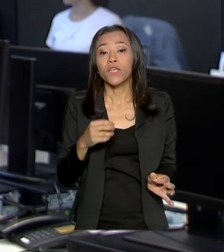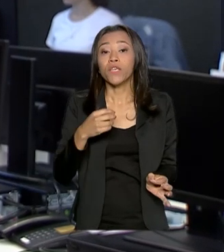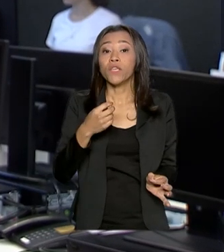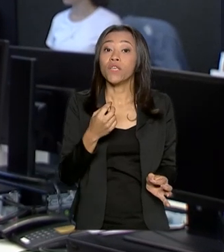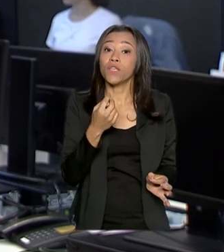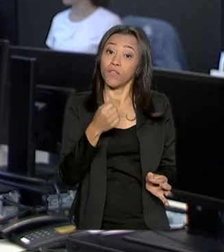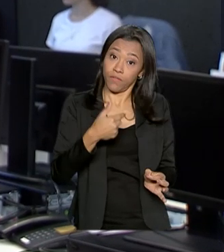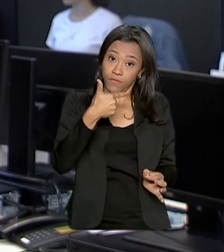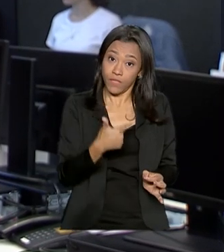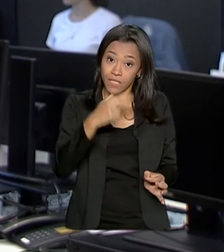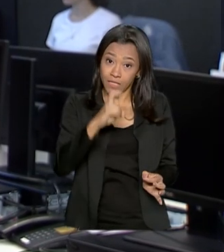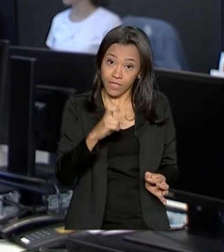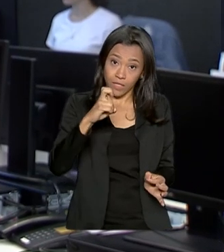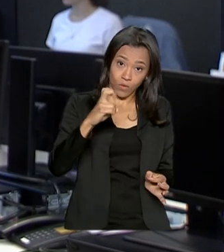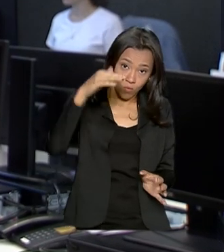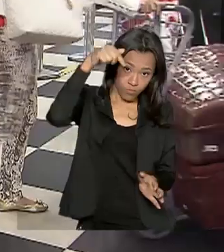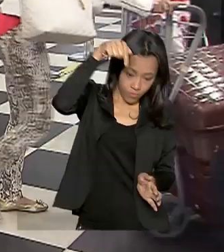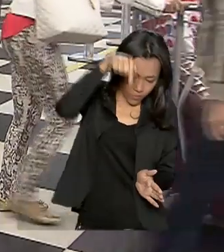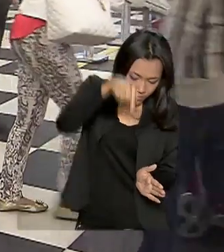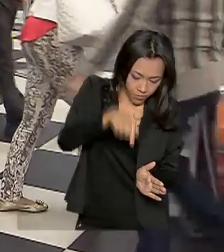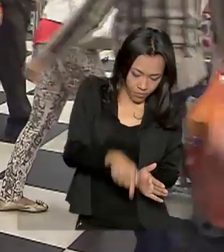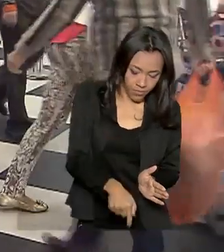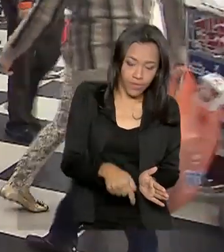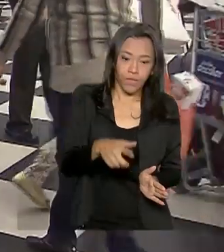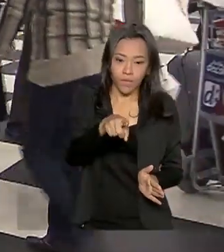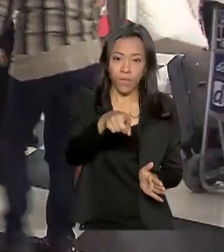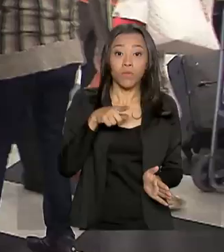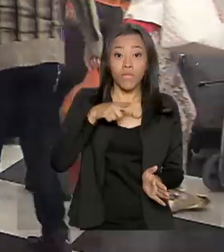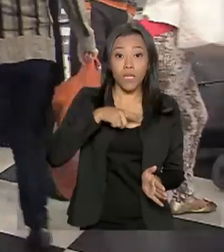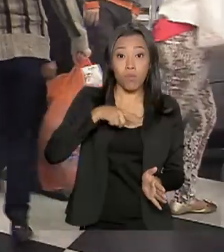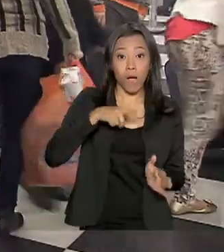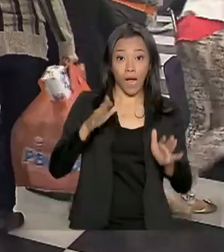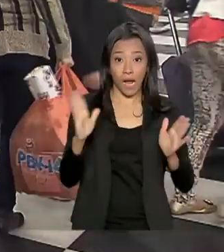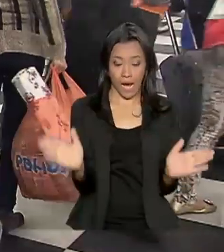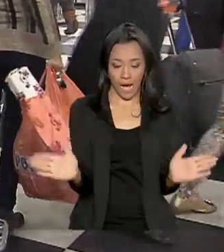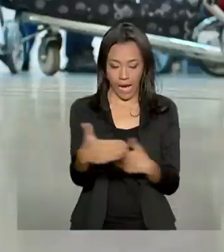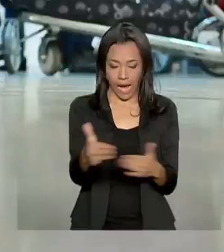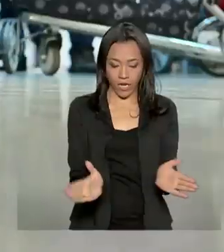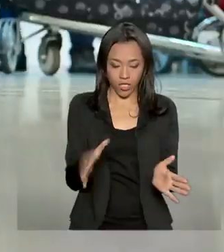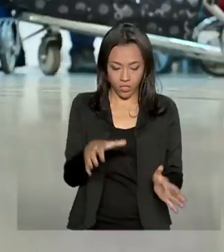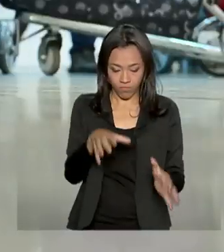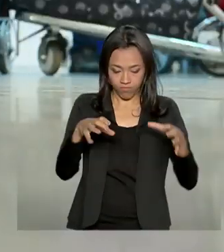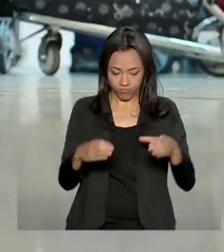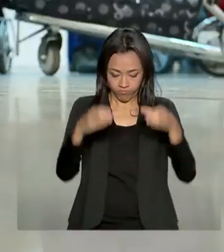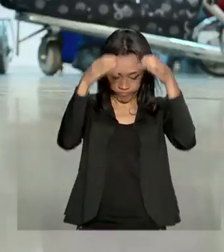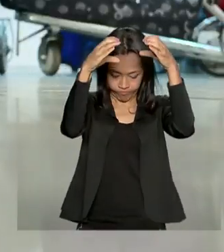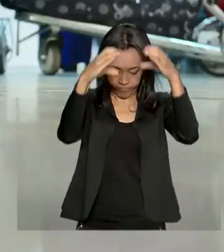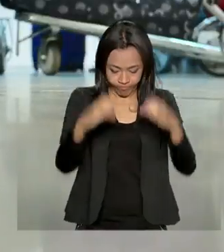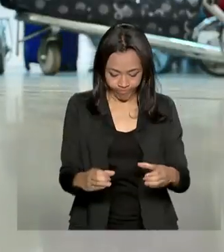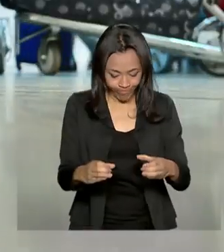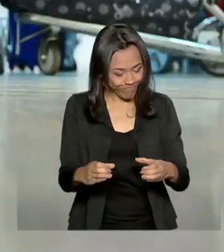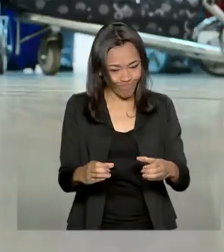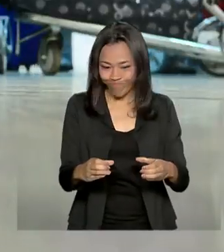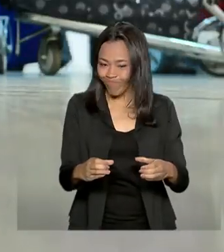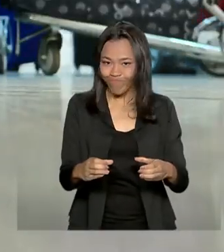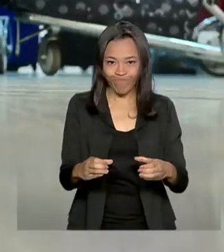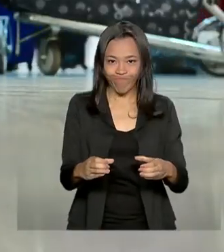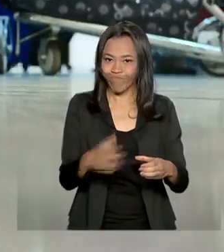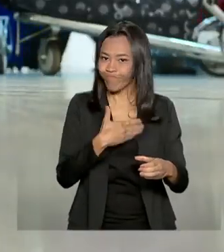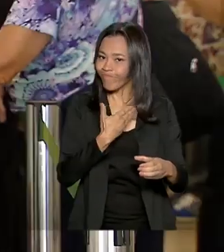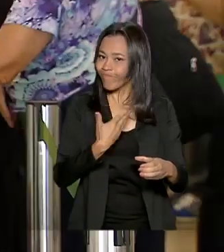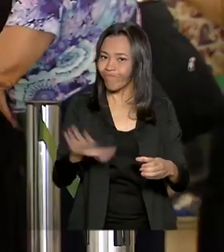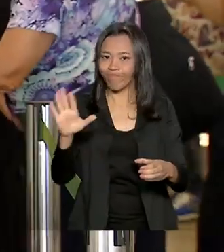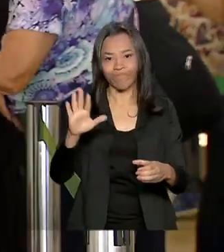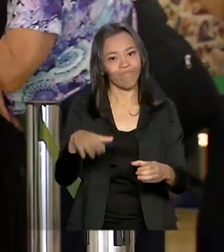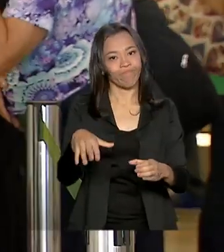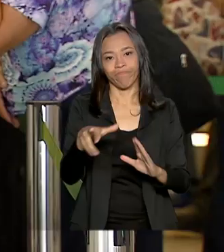de profundidade. Uma caixa será usada como gabarito. Malas que não passarem o teste terão de ser despachadas. E, nesse